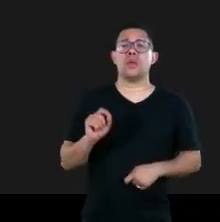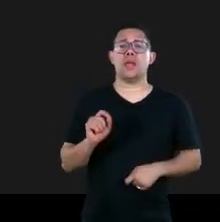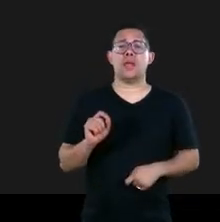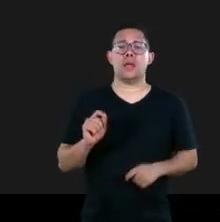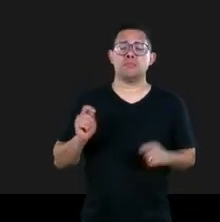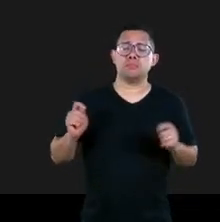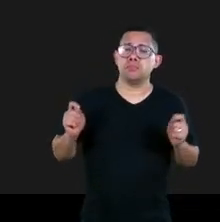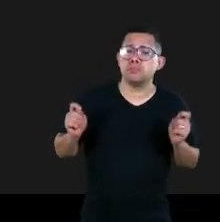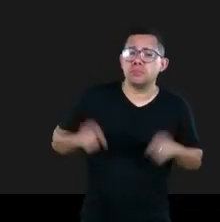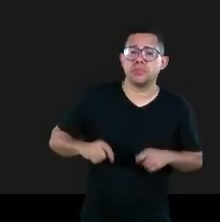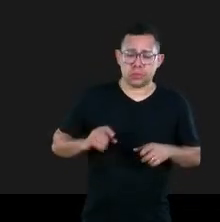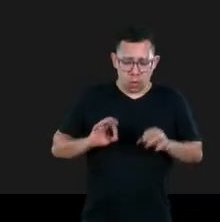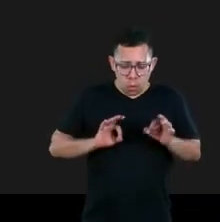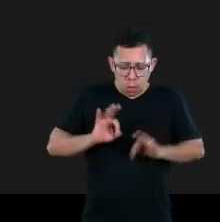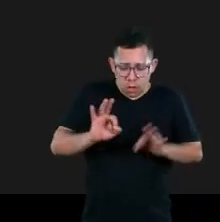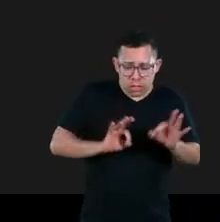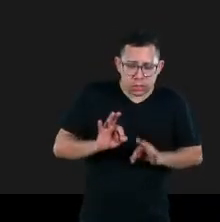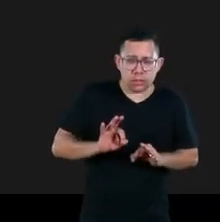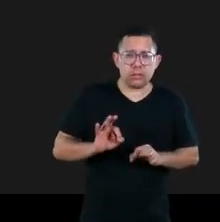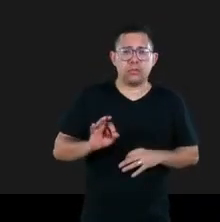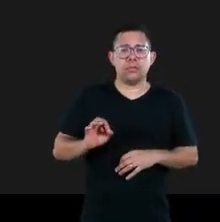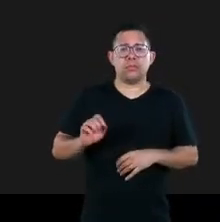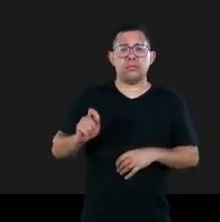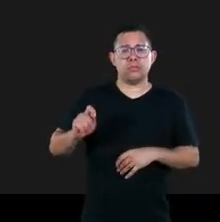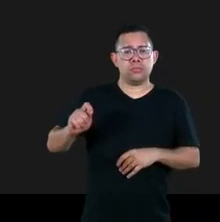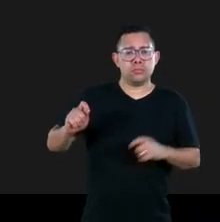termos de organizações da